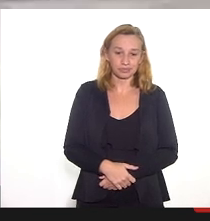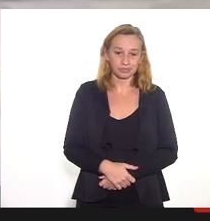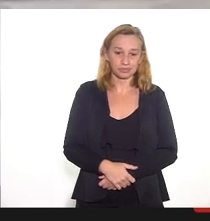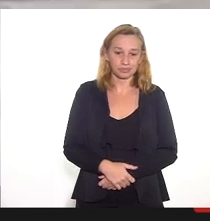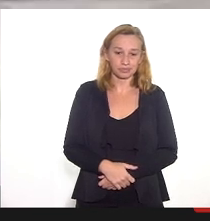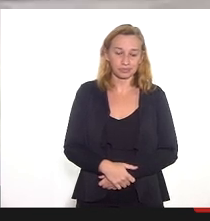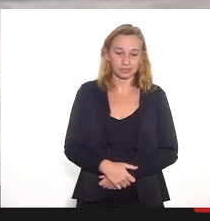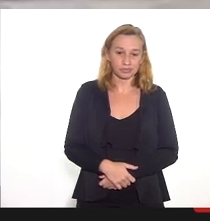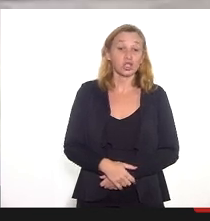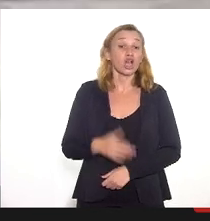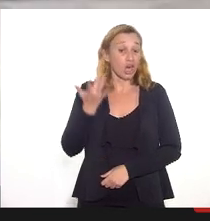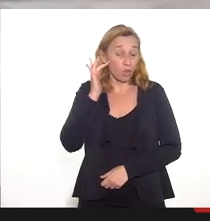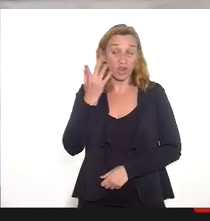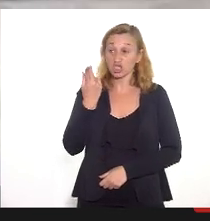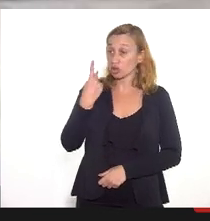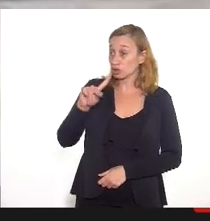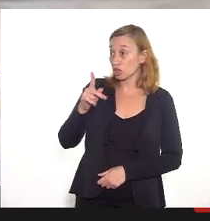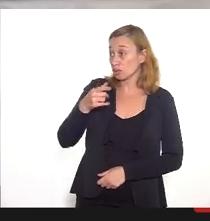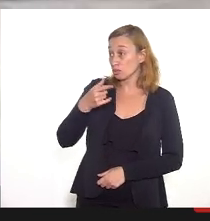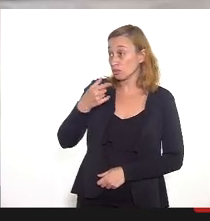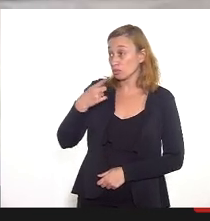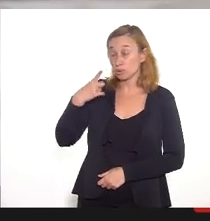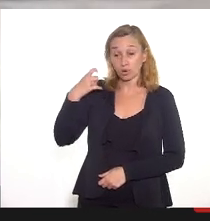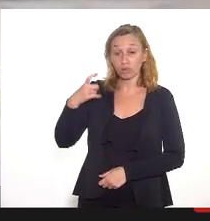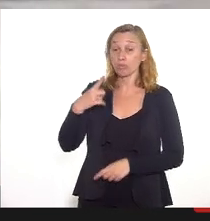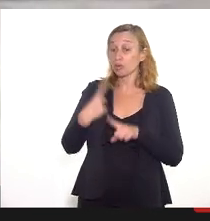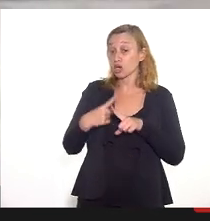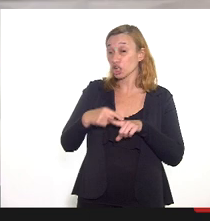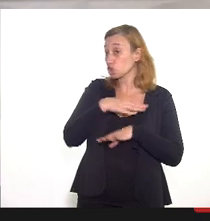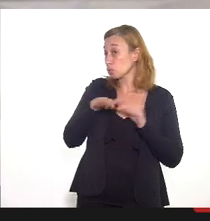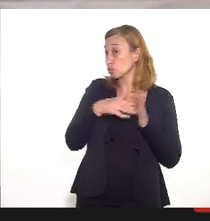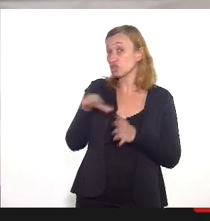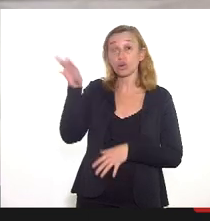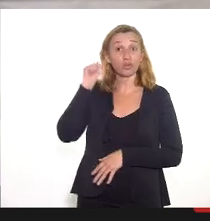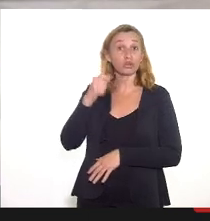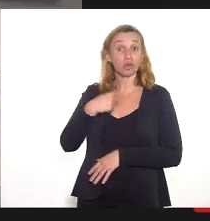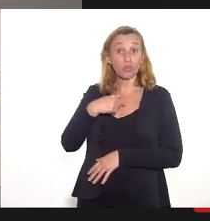Querida, acho que é o teu microfone, porque está todo mundo me ouvindo bem.